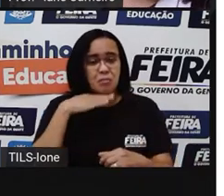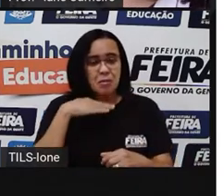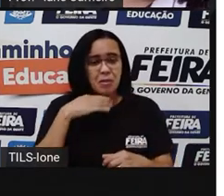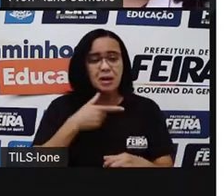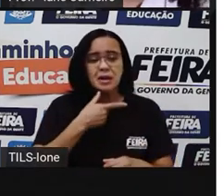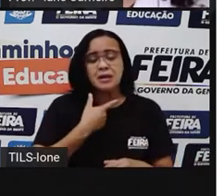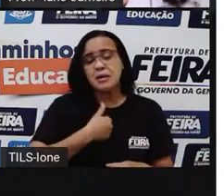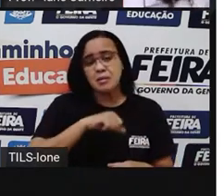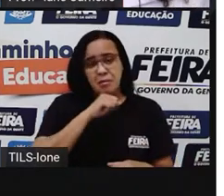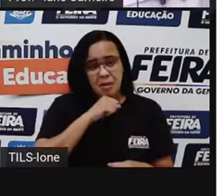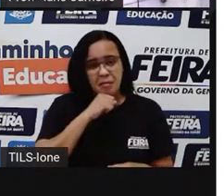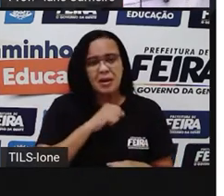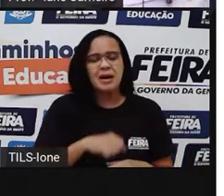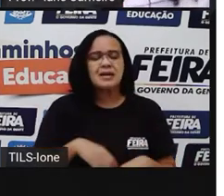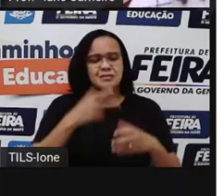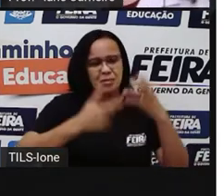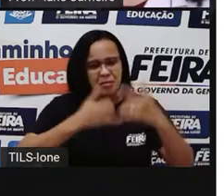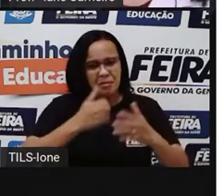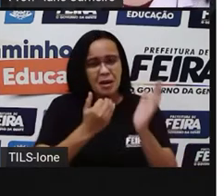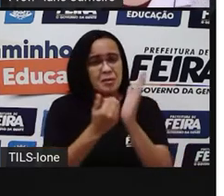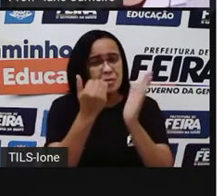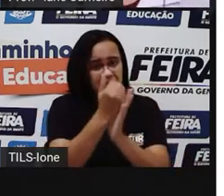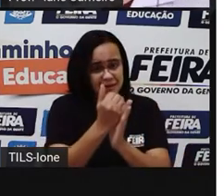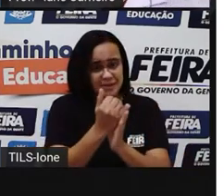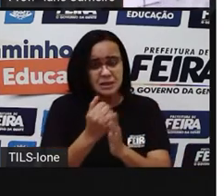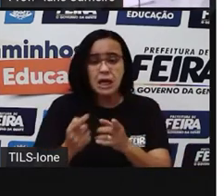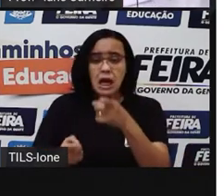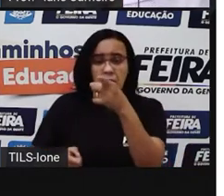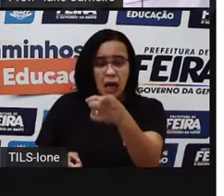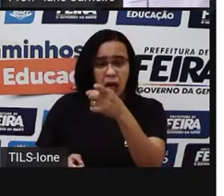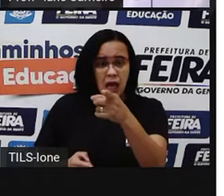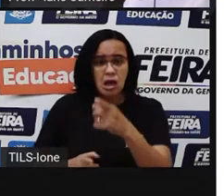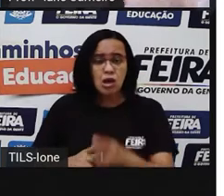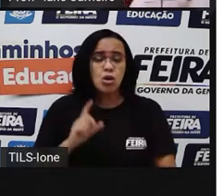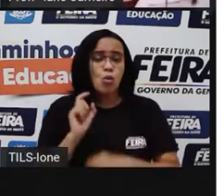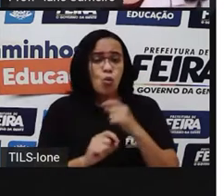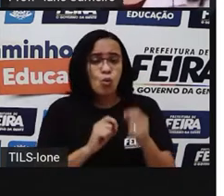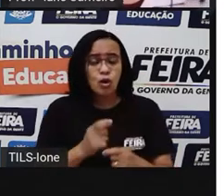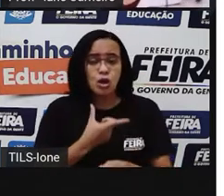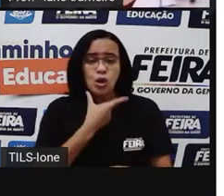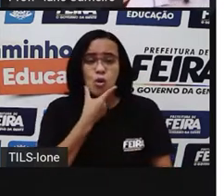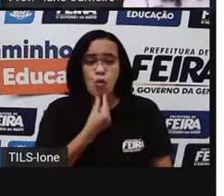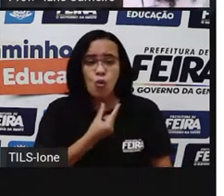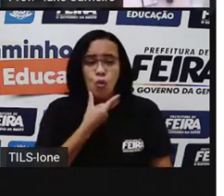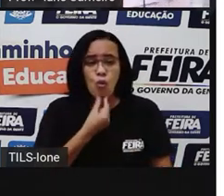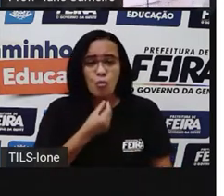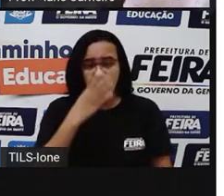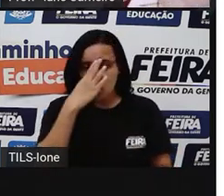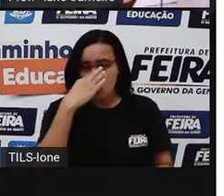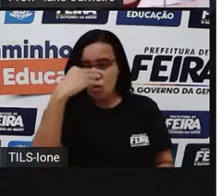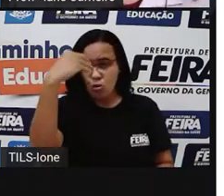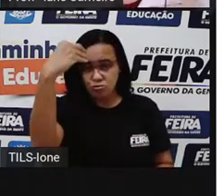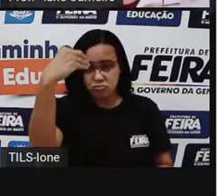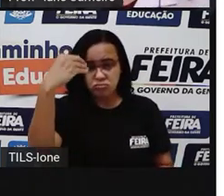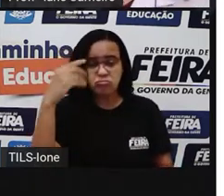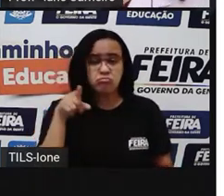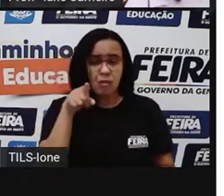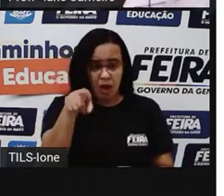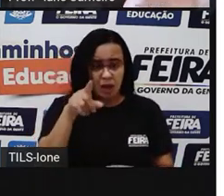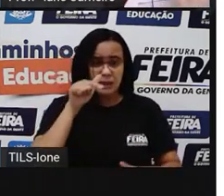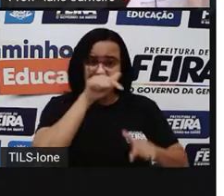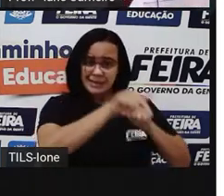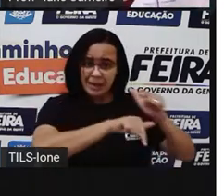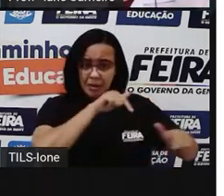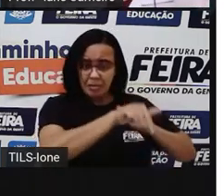Então, lobisomem. O lobisomem é um homem que trabalha de dia e de noite, se transforma em